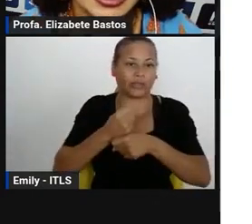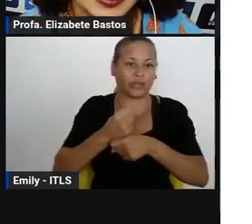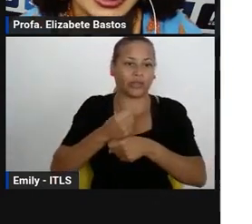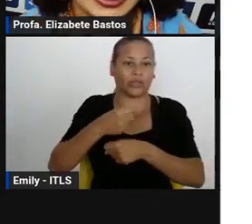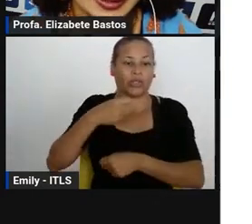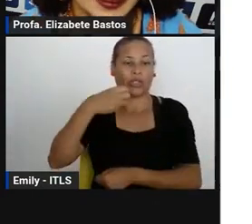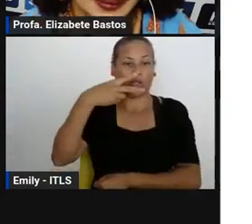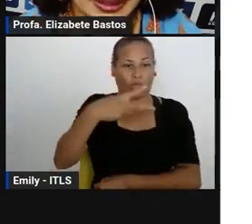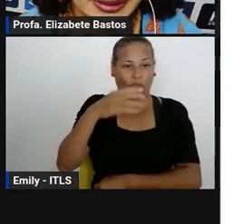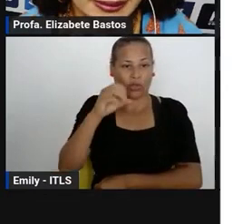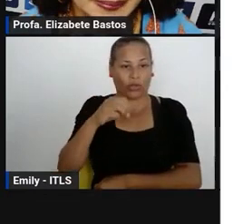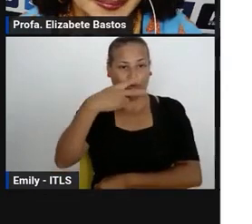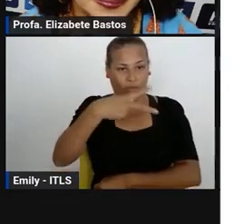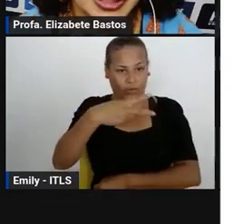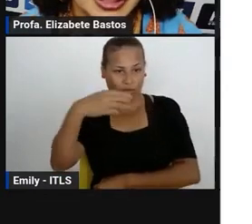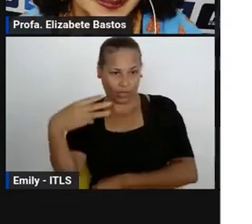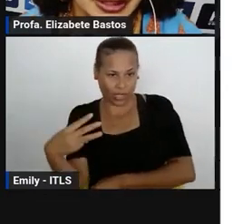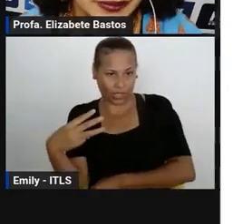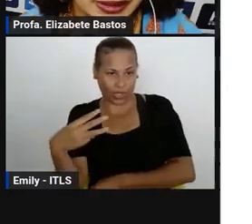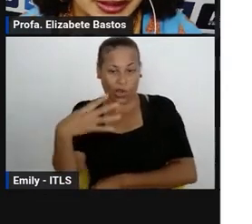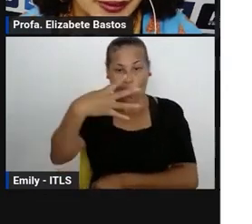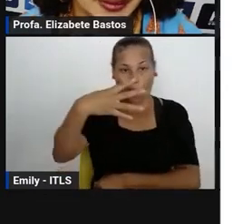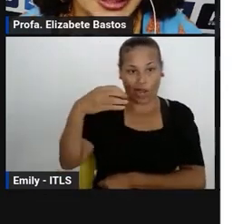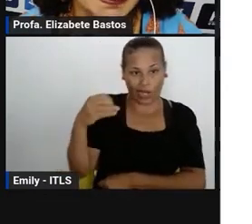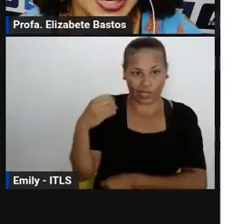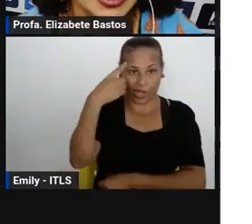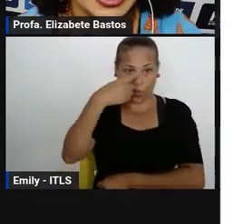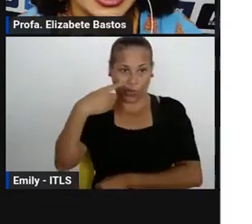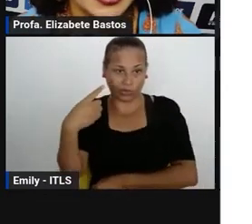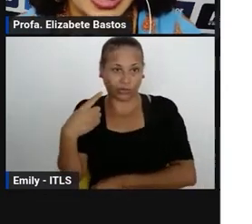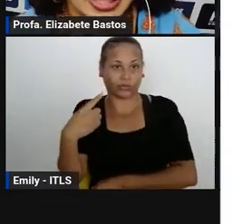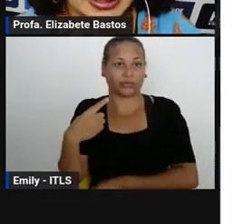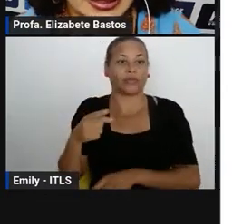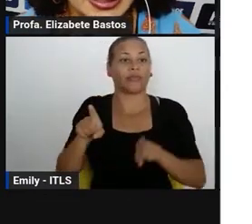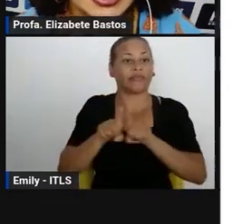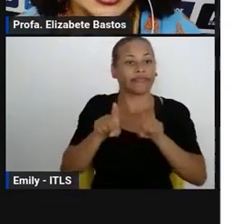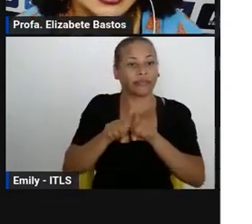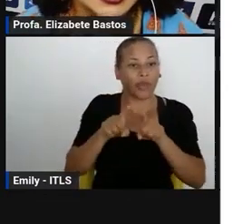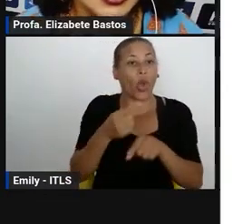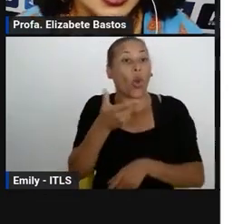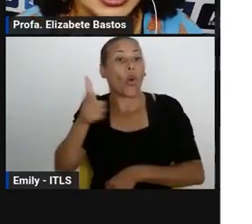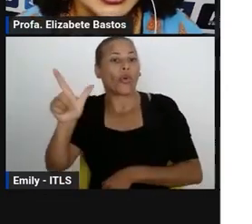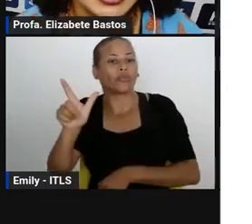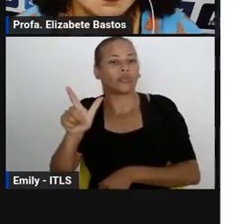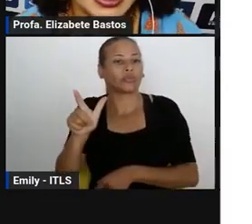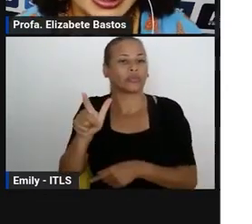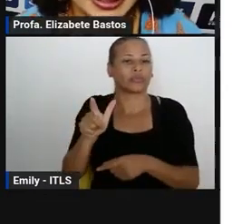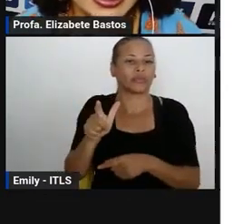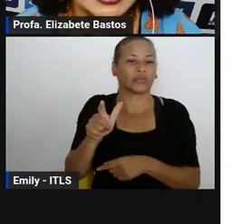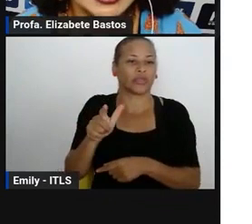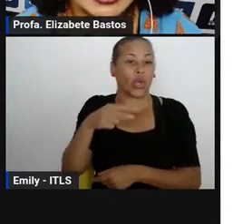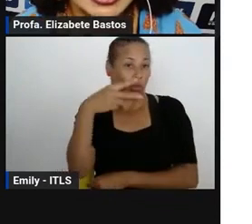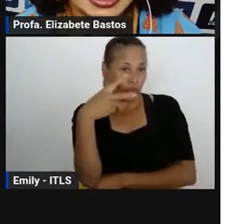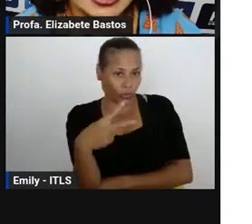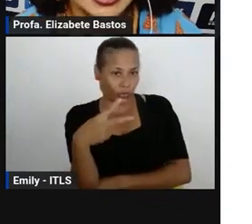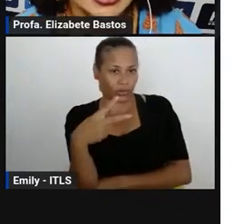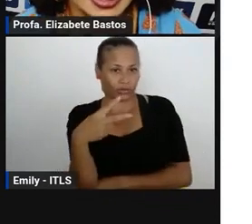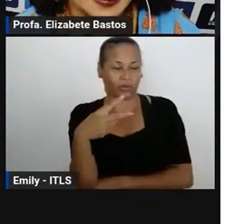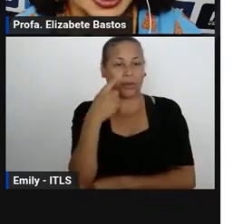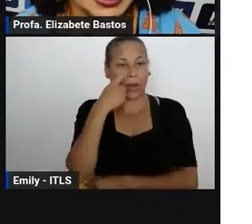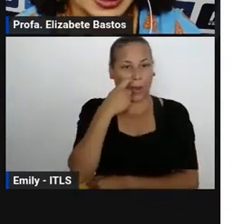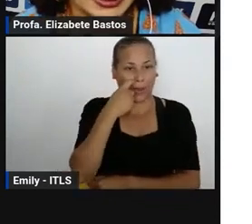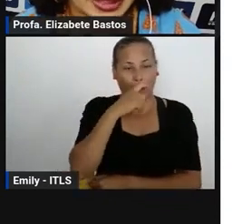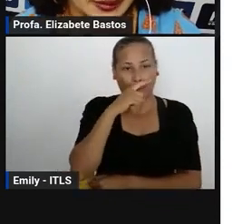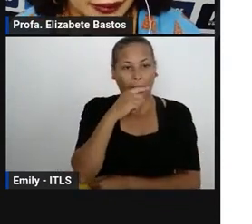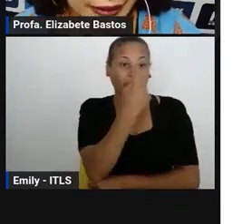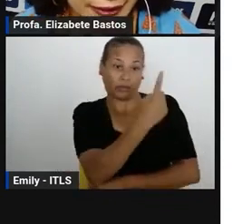né? De 40 horas, uma disciplina de 40 horas, e para os anos finais, duas disciplinas, sendo cada